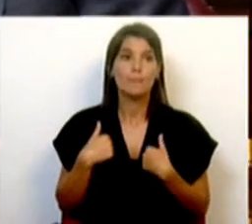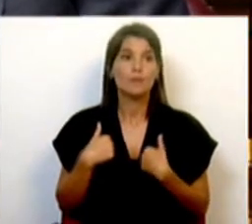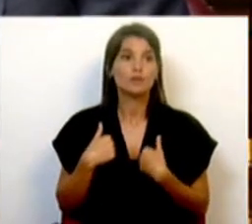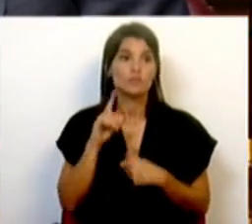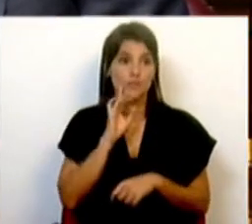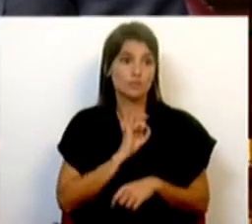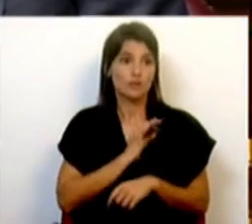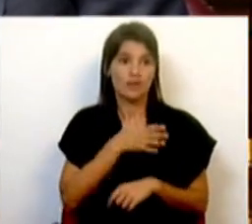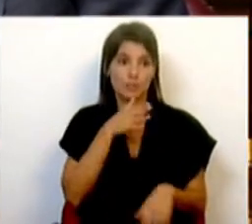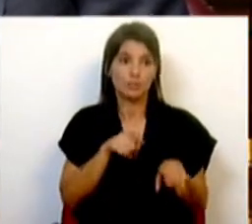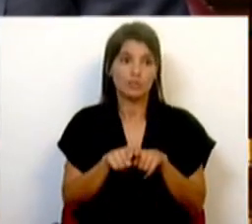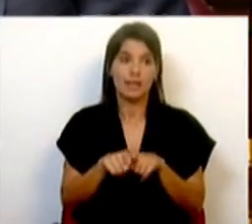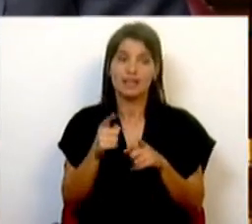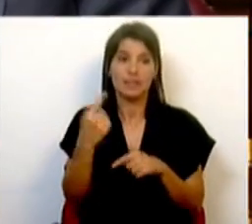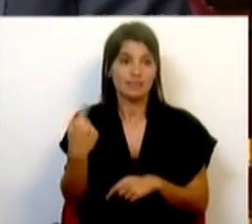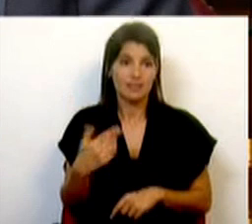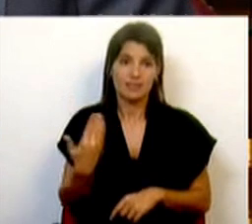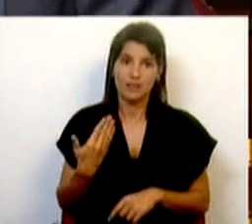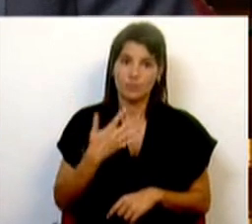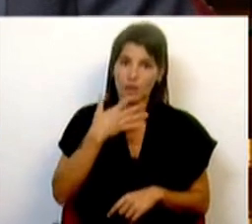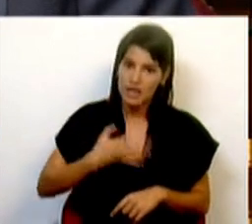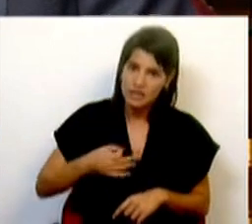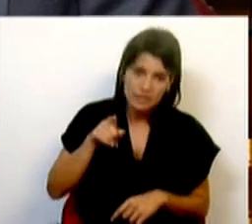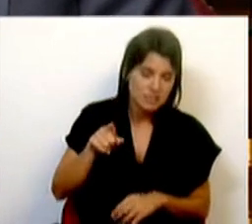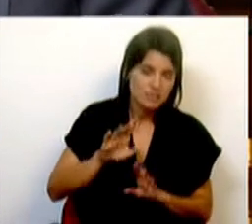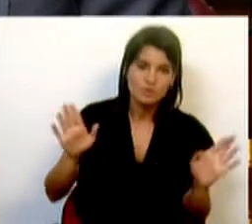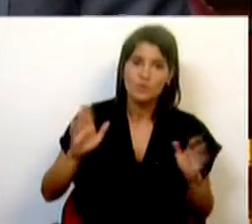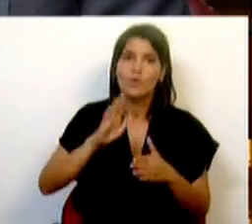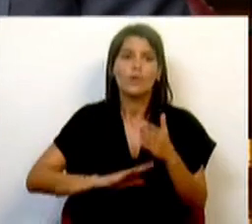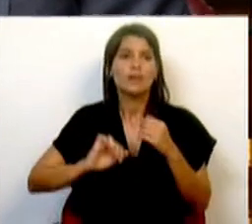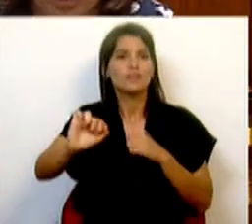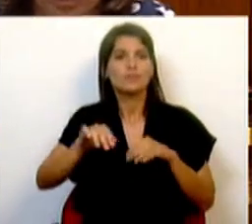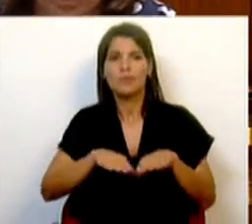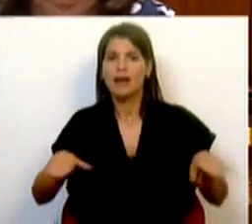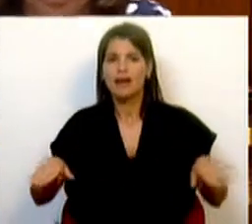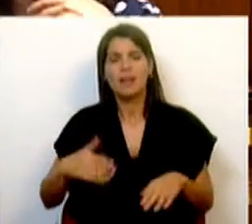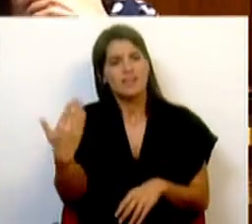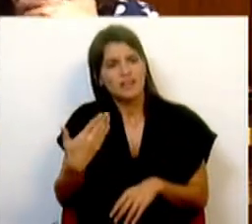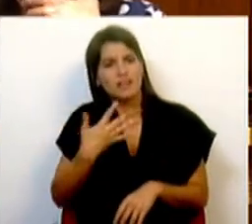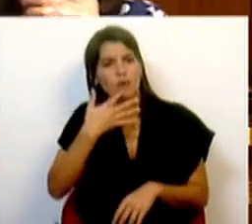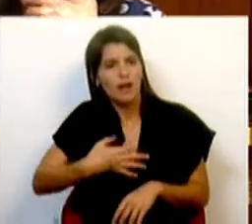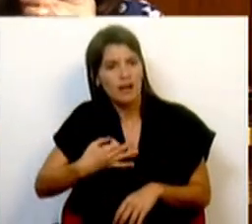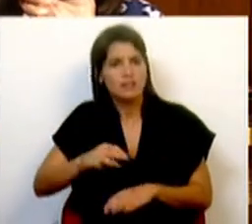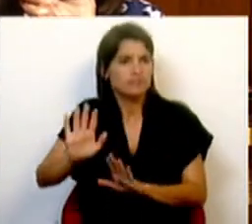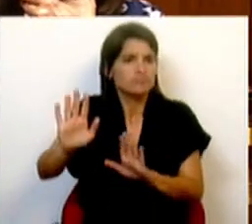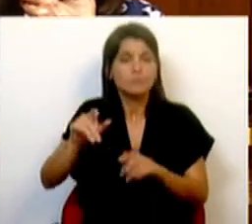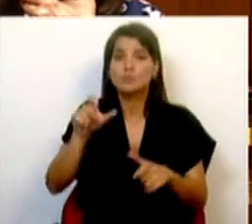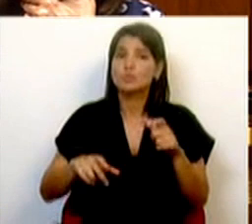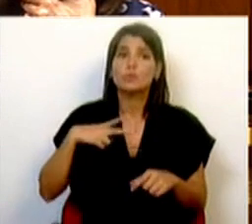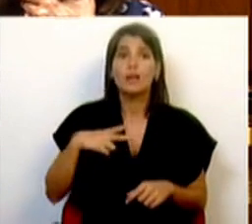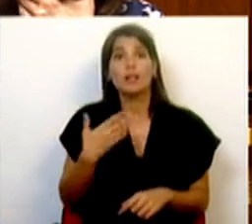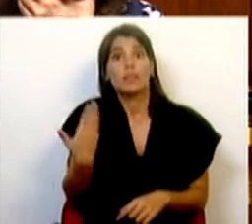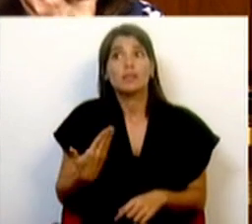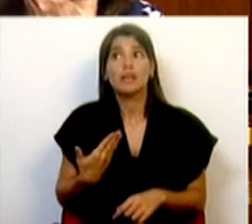a Sra. Deputada tem direito a acreditar nisso, os seus colegas de bancada têm direito a acreditar nisso e os portugueses têm direito